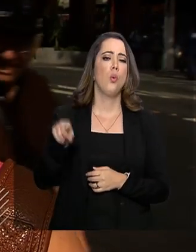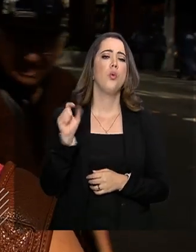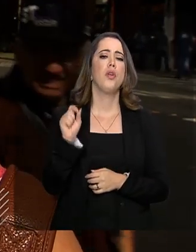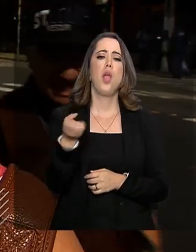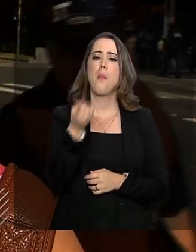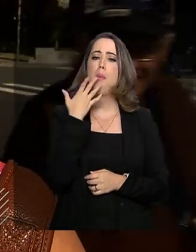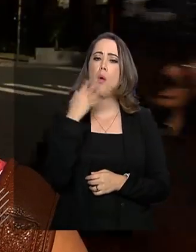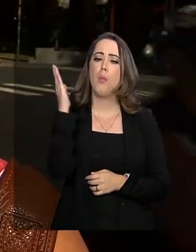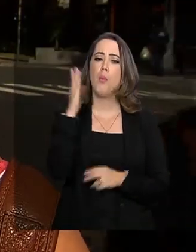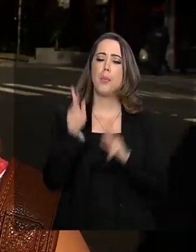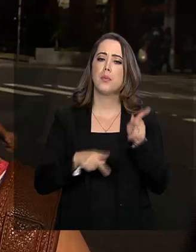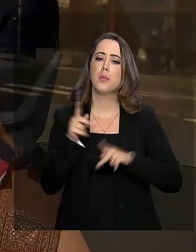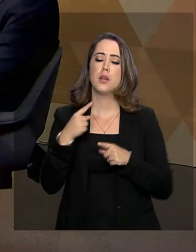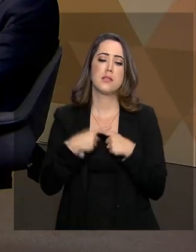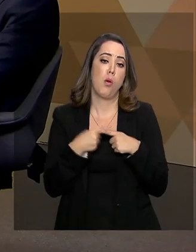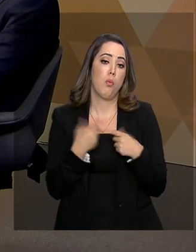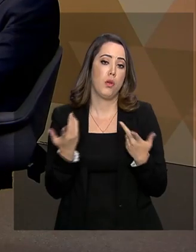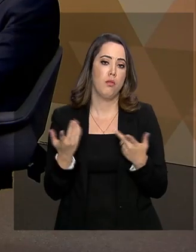positivo para a população?